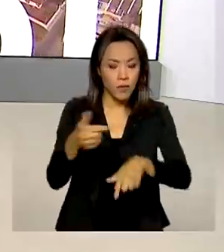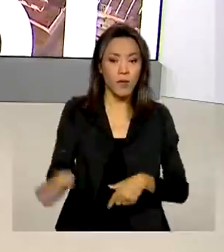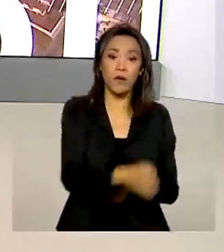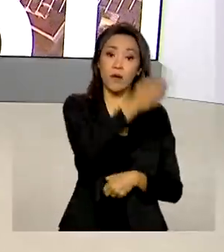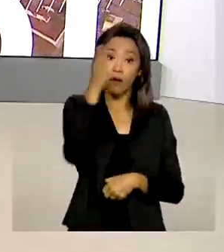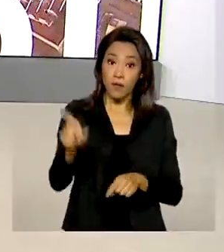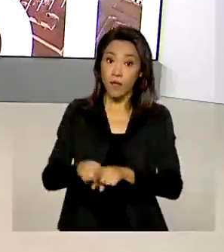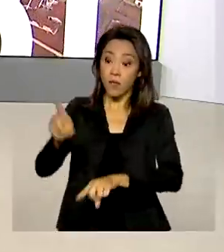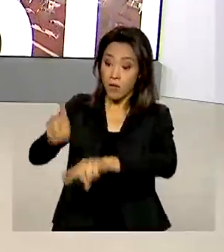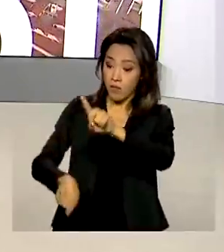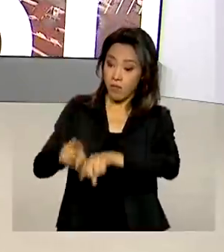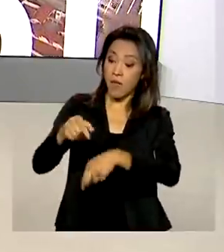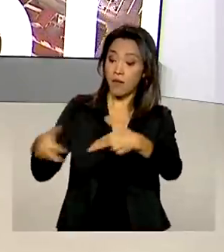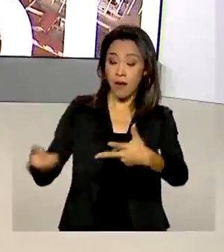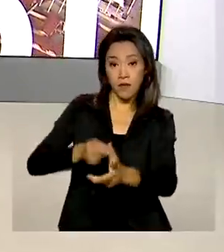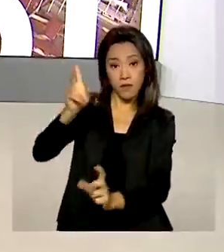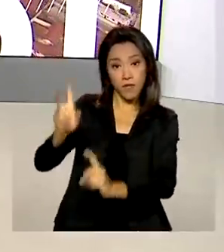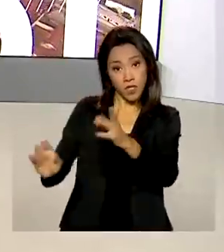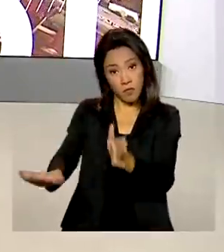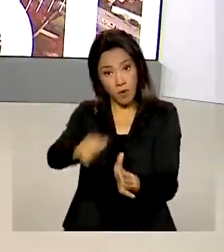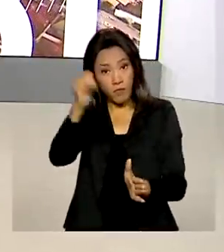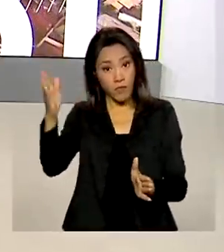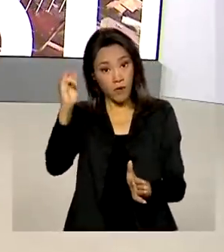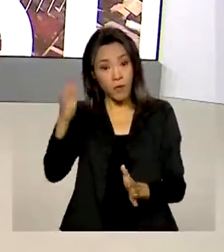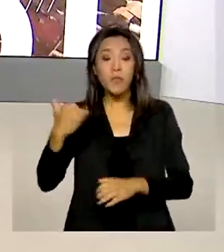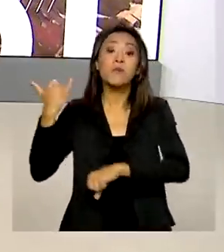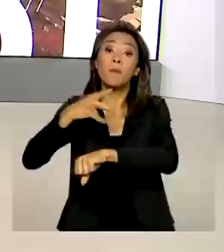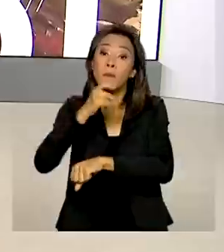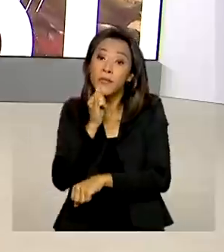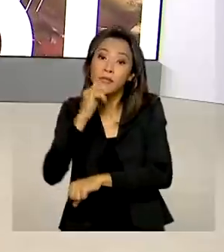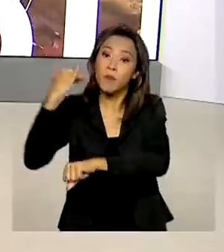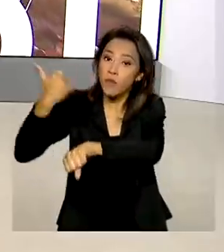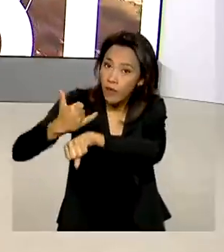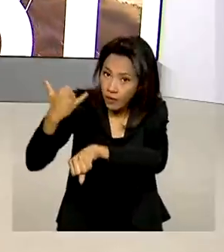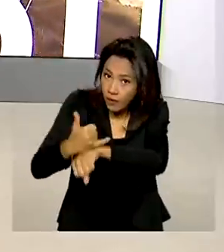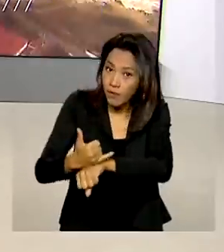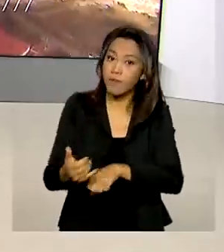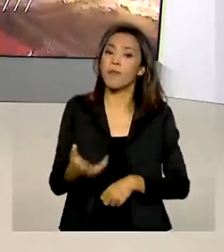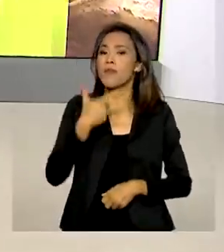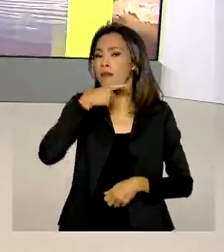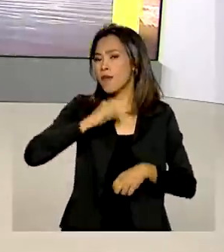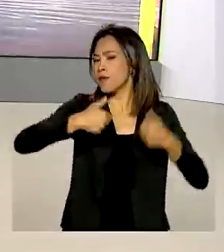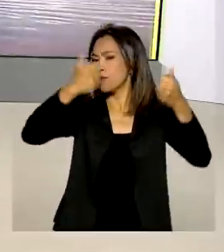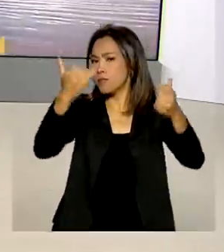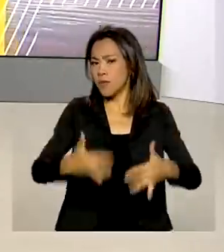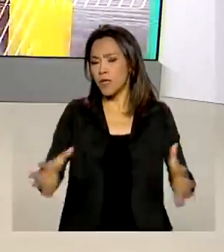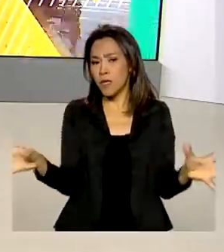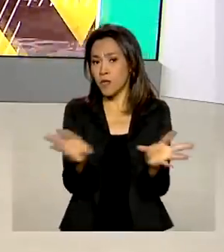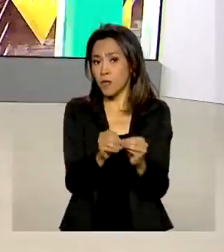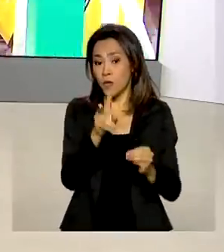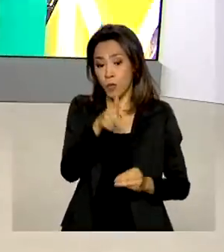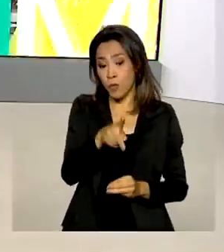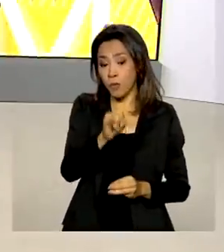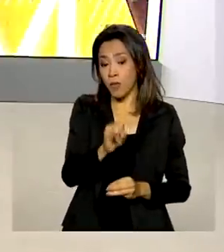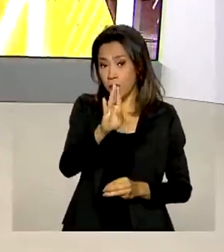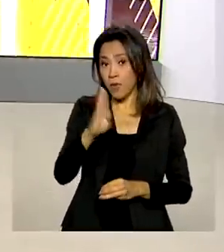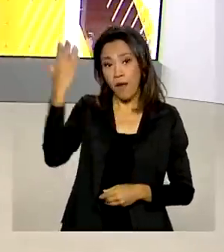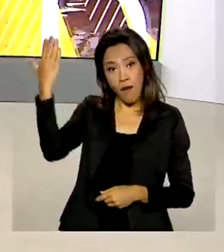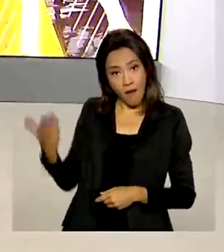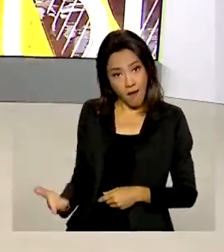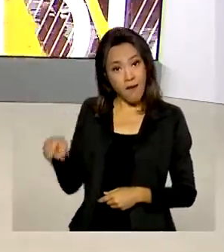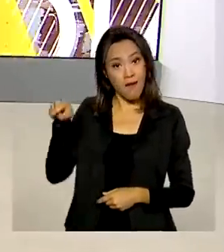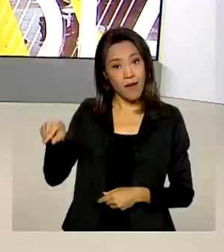matérias-primas exportadas, como por exemplo, o minério de ferro. Quem comenta a nova estimativa para o PIB é o cientista político da